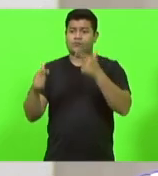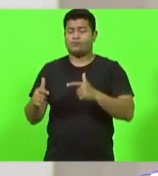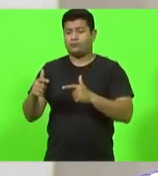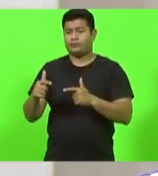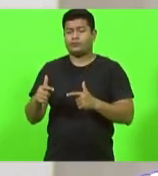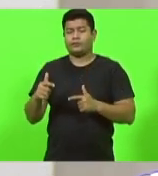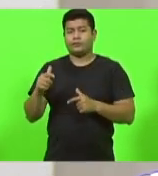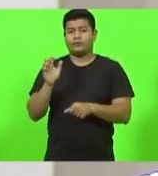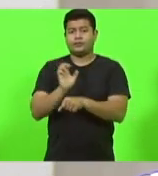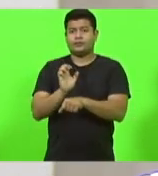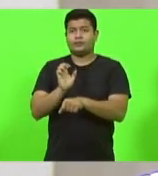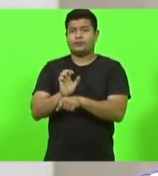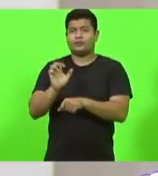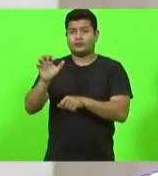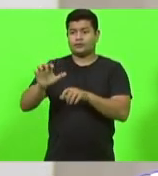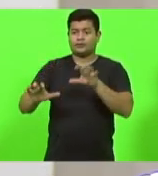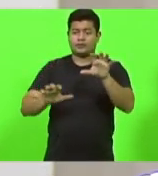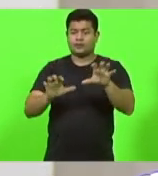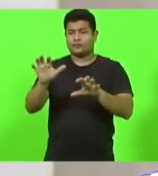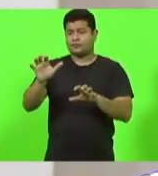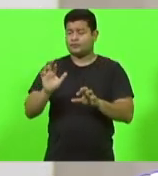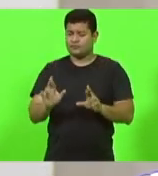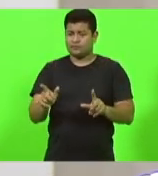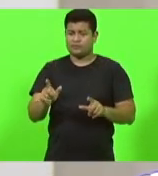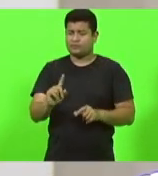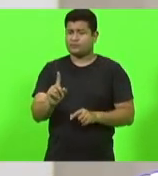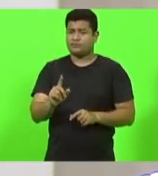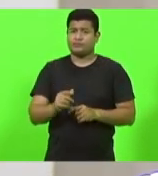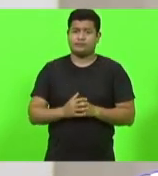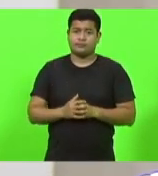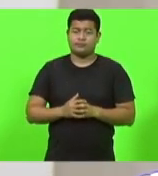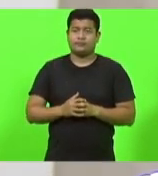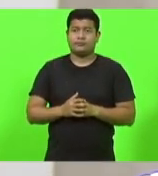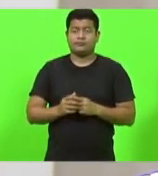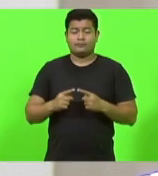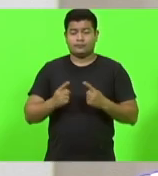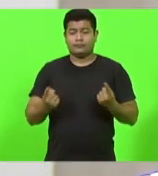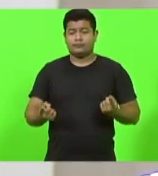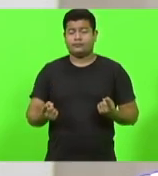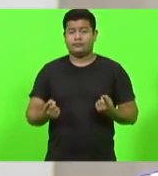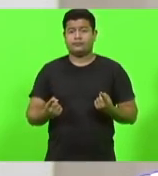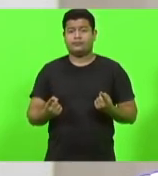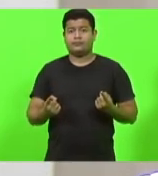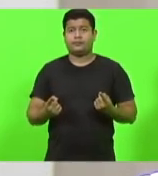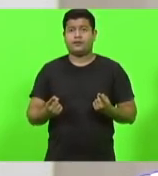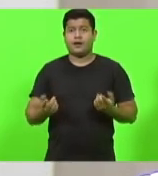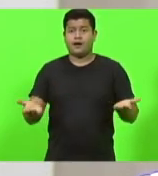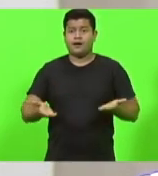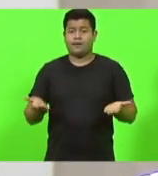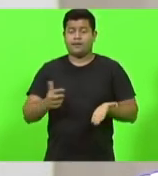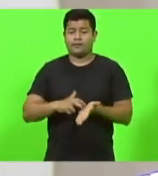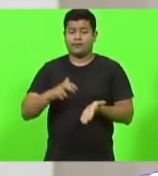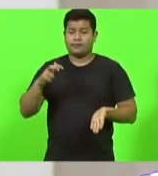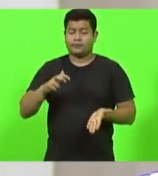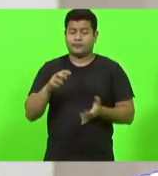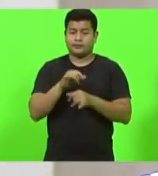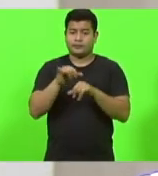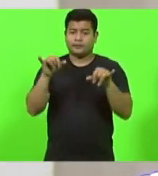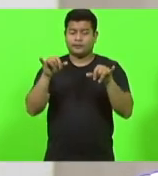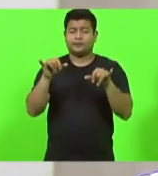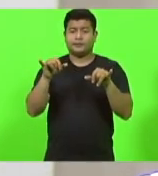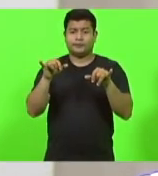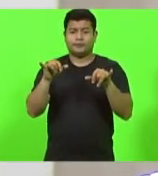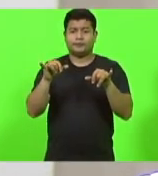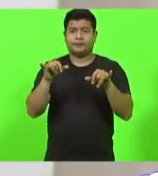também não é muito diferente. Então, fica nesta manhã este